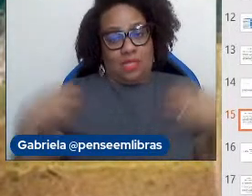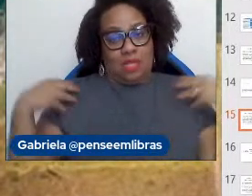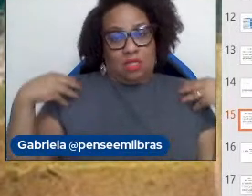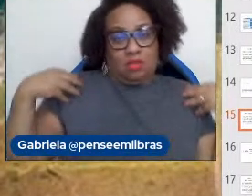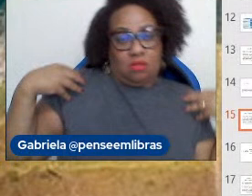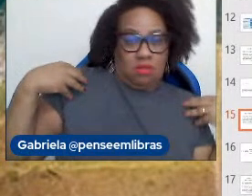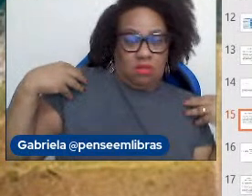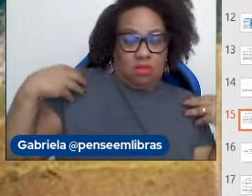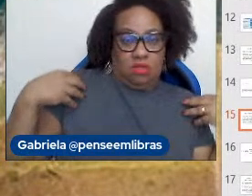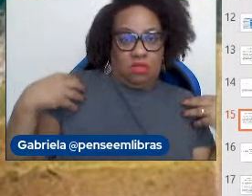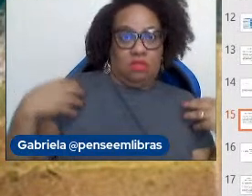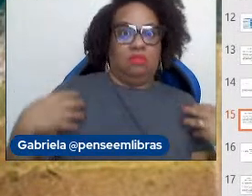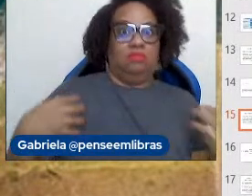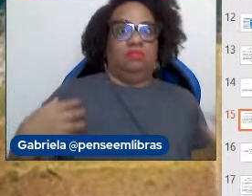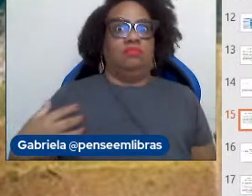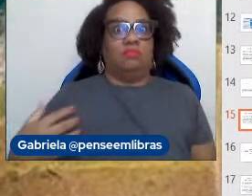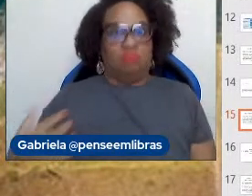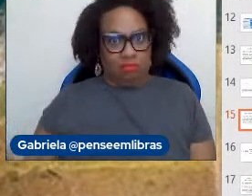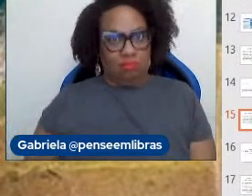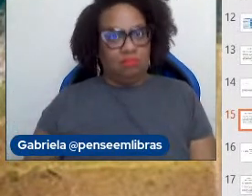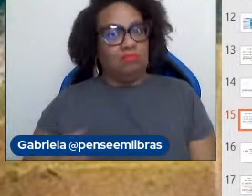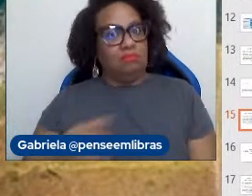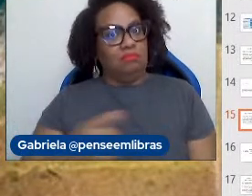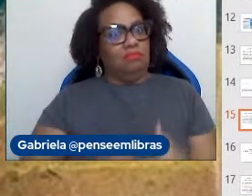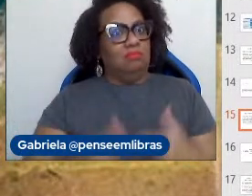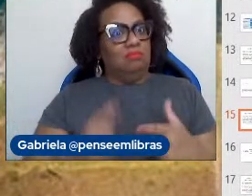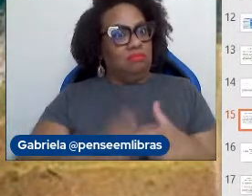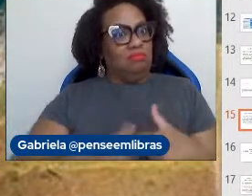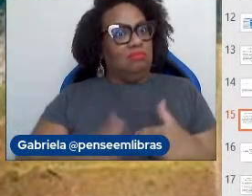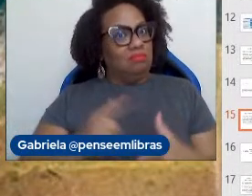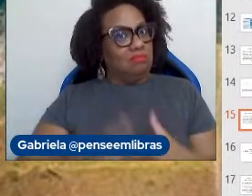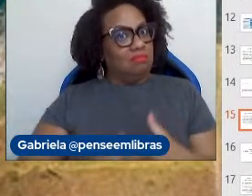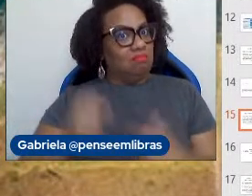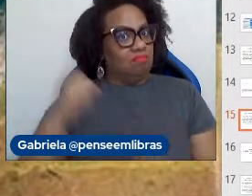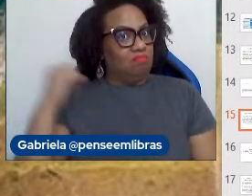é um problema muito, muito grande.